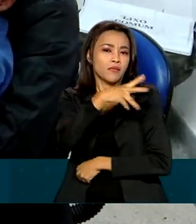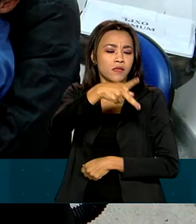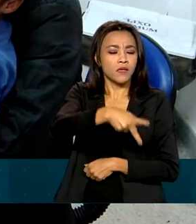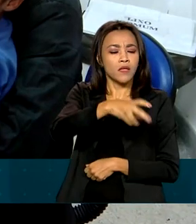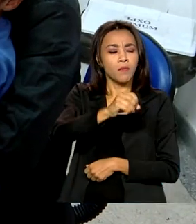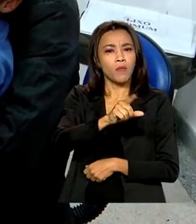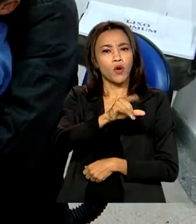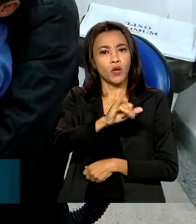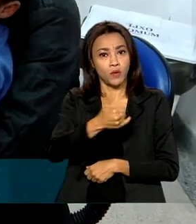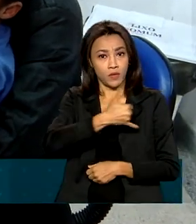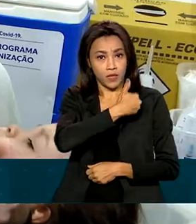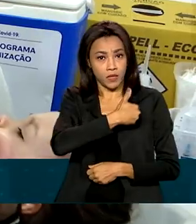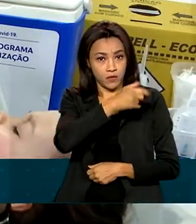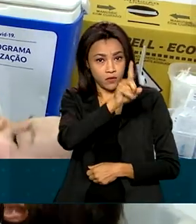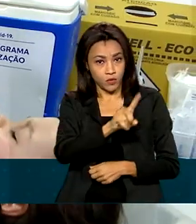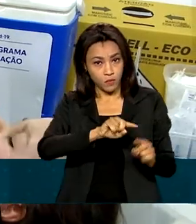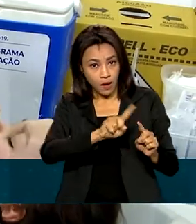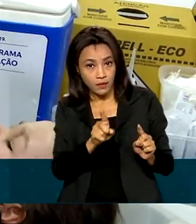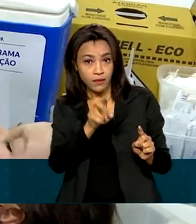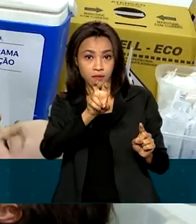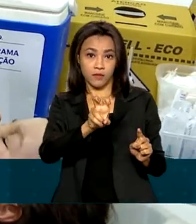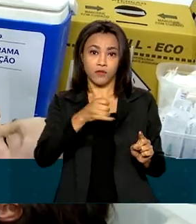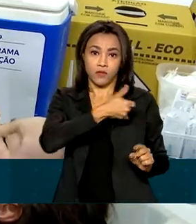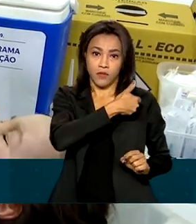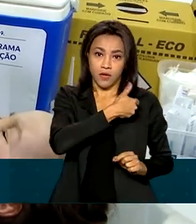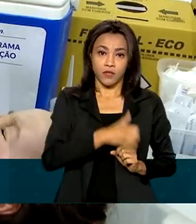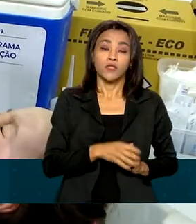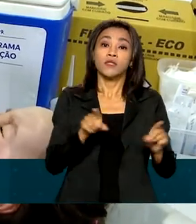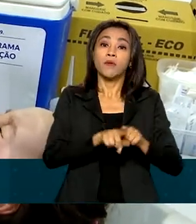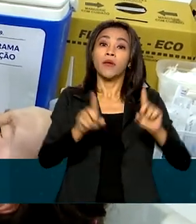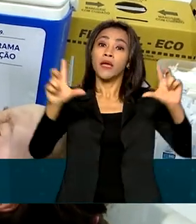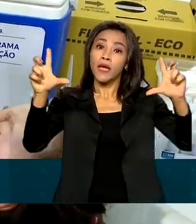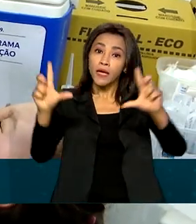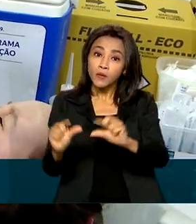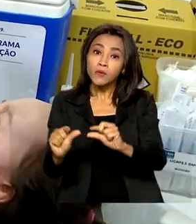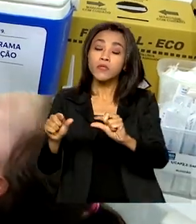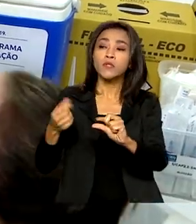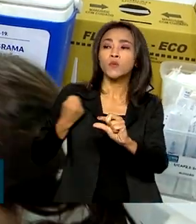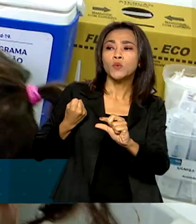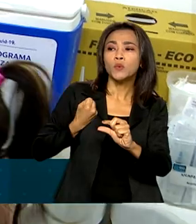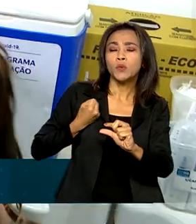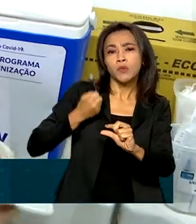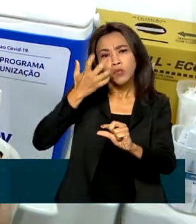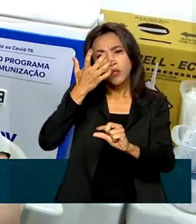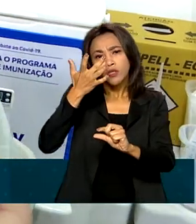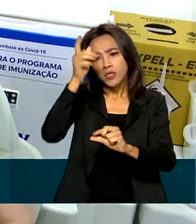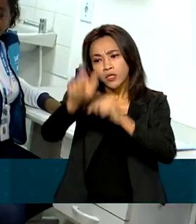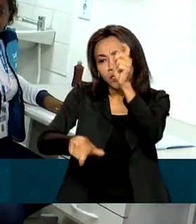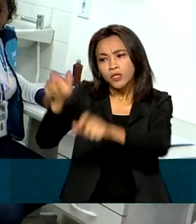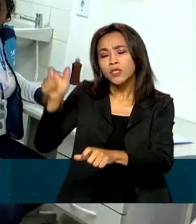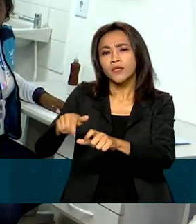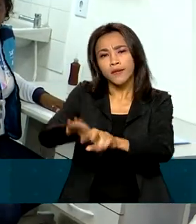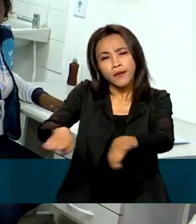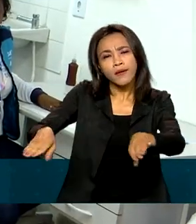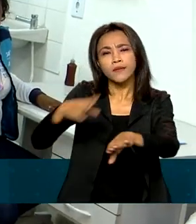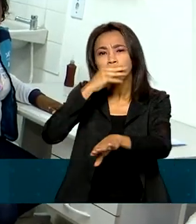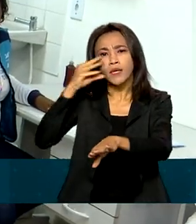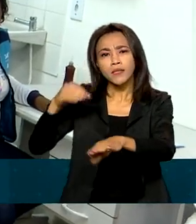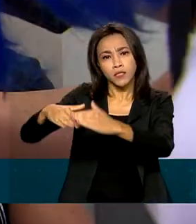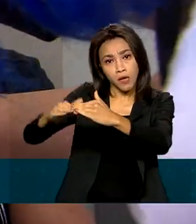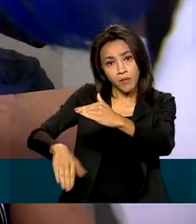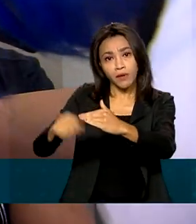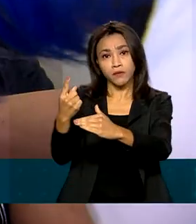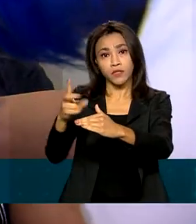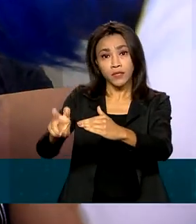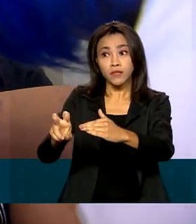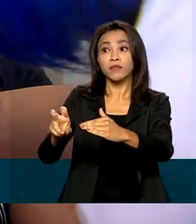de 1 a 5 anos, além de reduzir o número de não vacinados de crianças e adolescentes menores de 15 anos